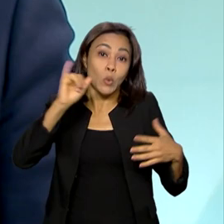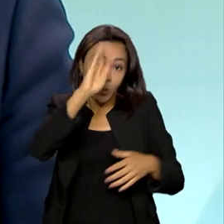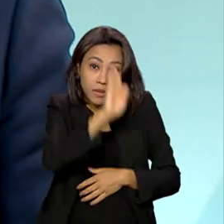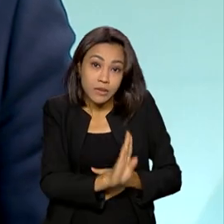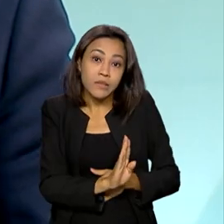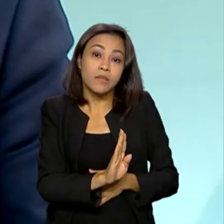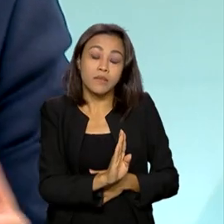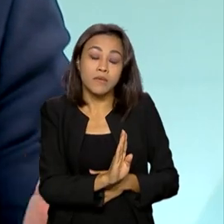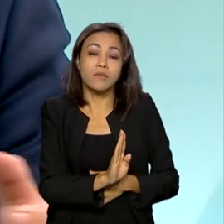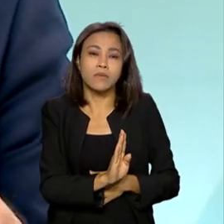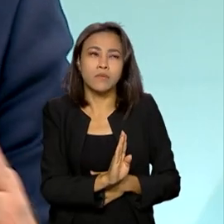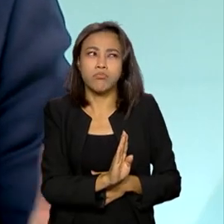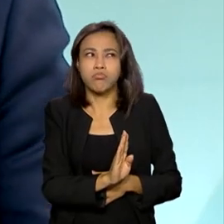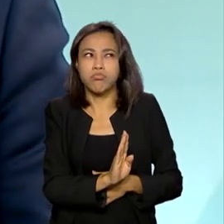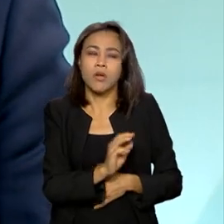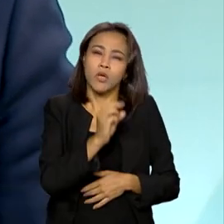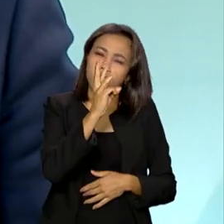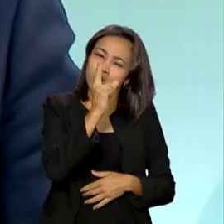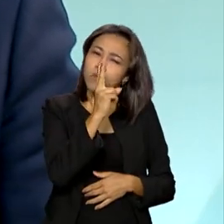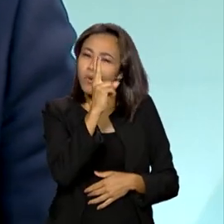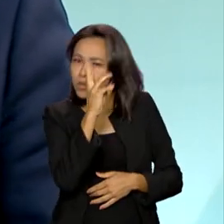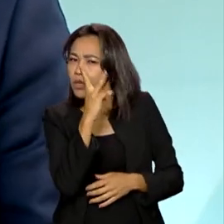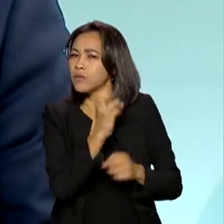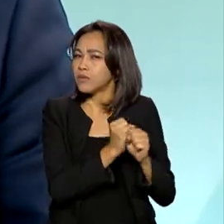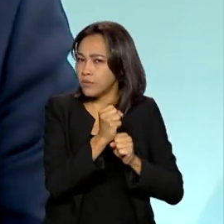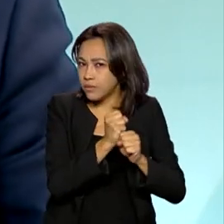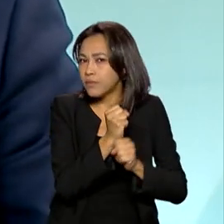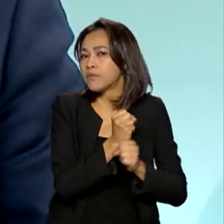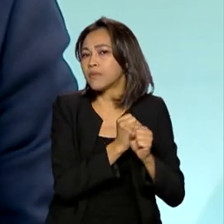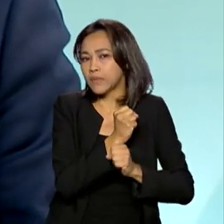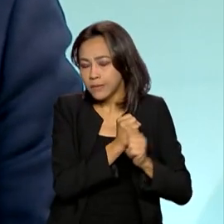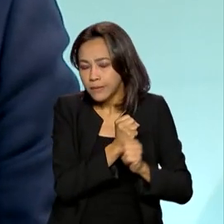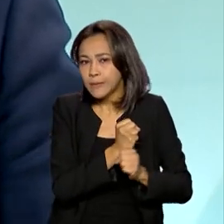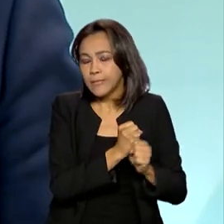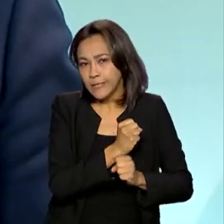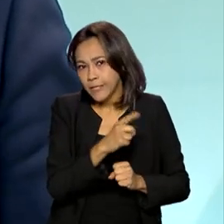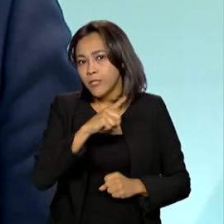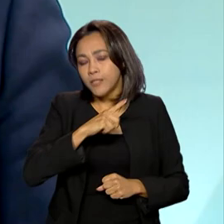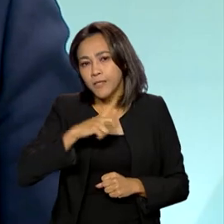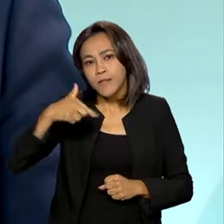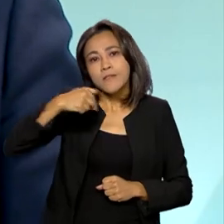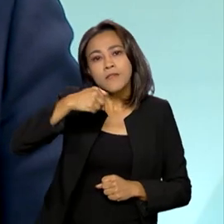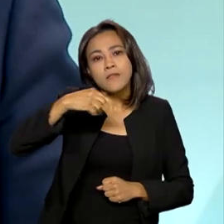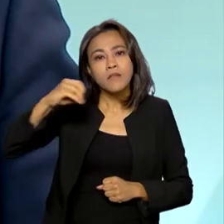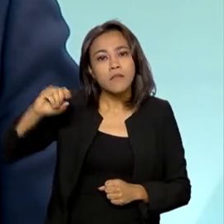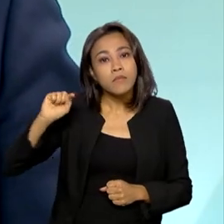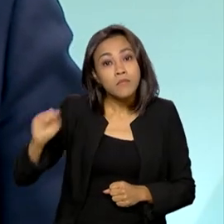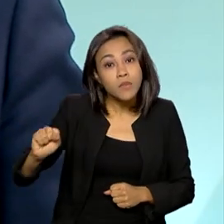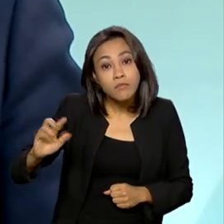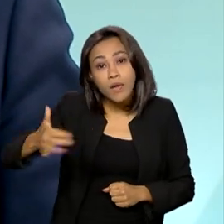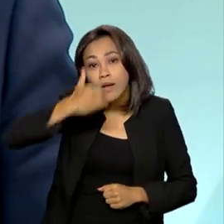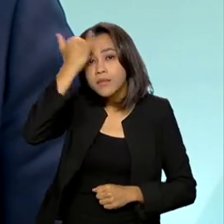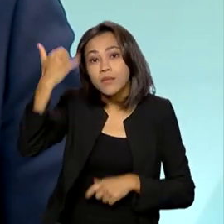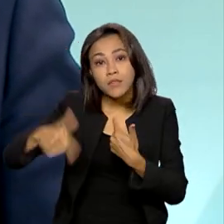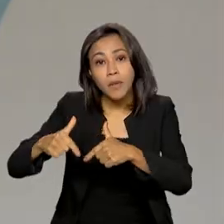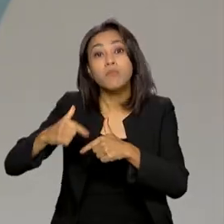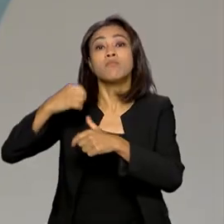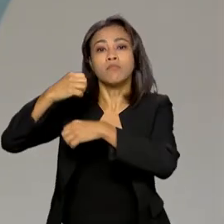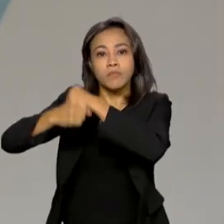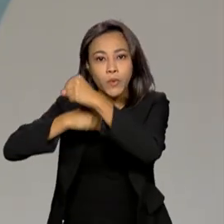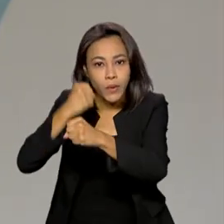há cerca de uns dois, três anos, nós tínhamos, em média, 700 mil acidentes por ano.